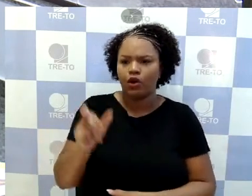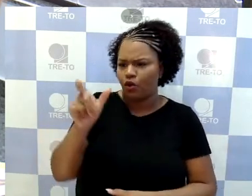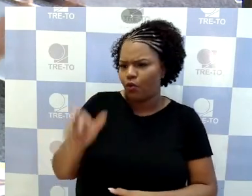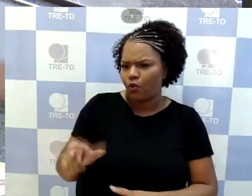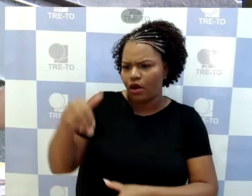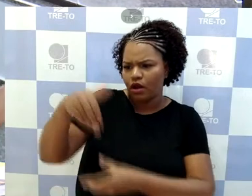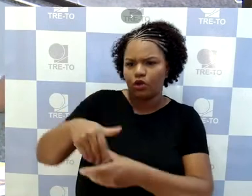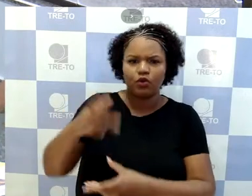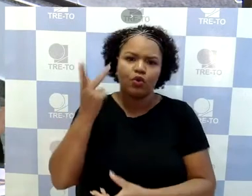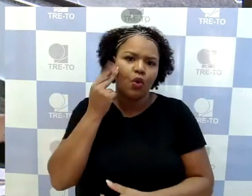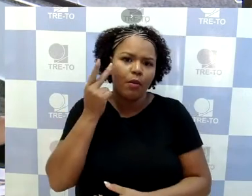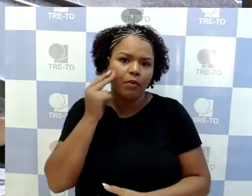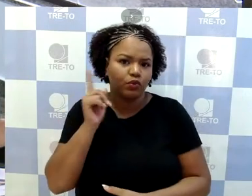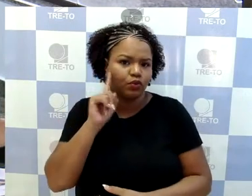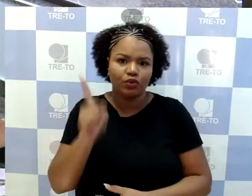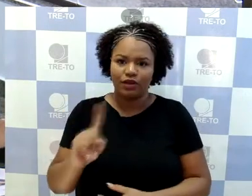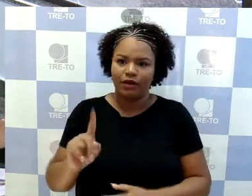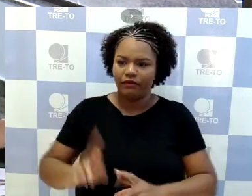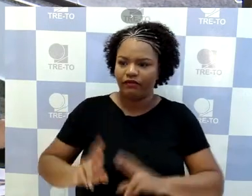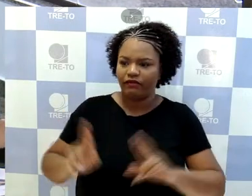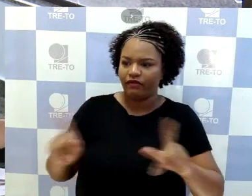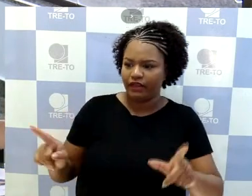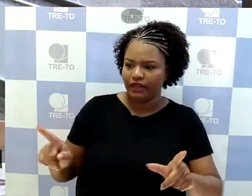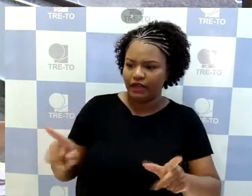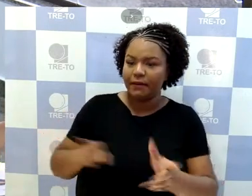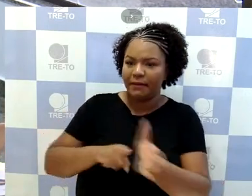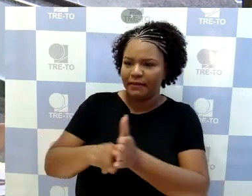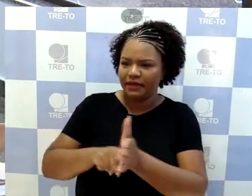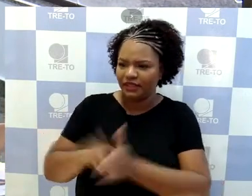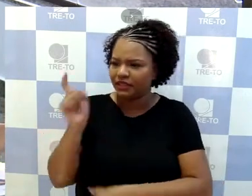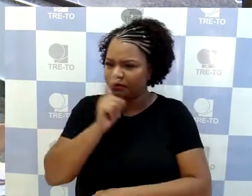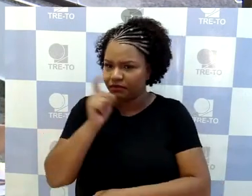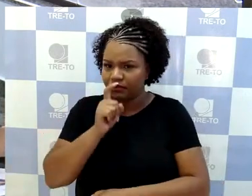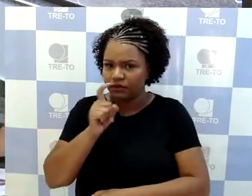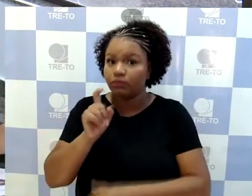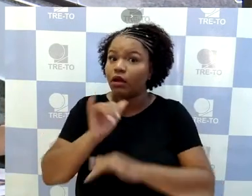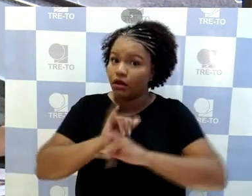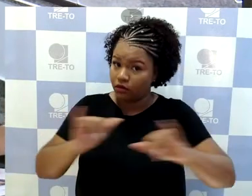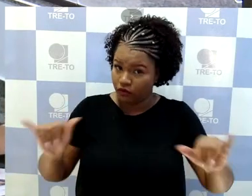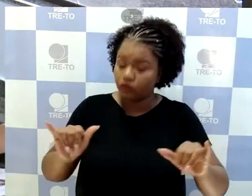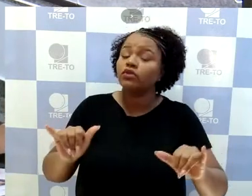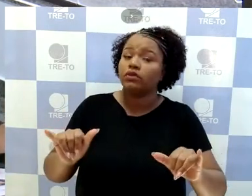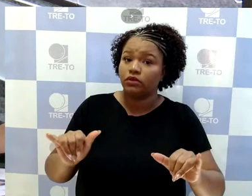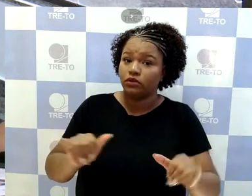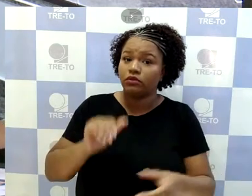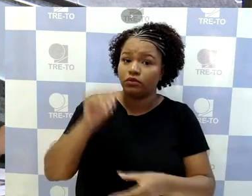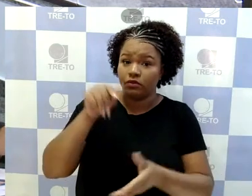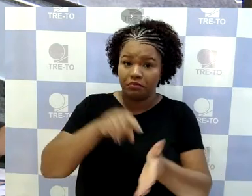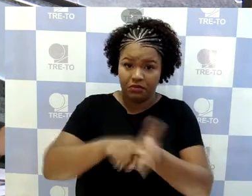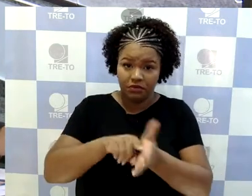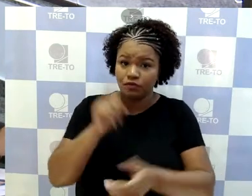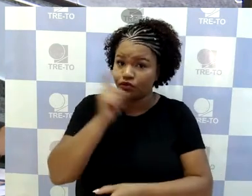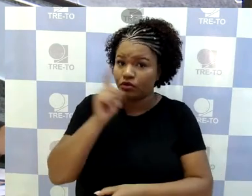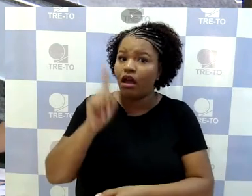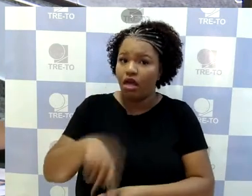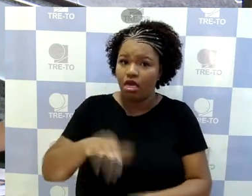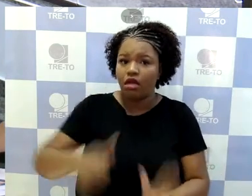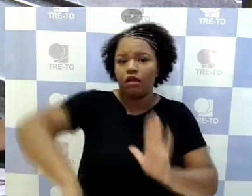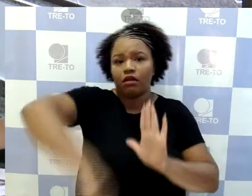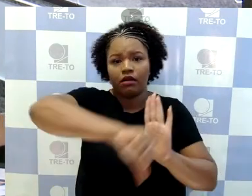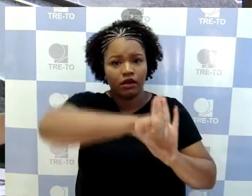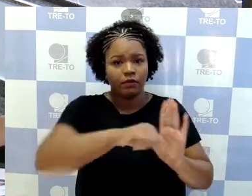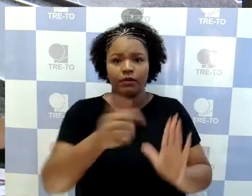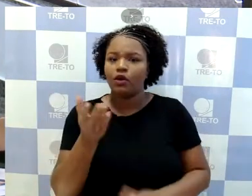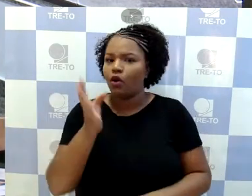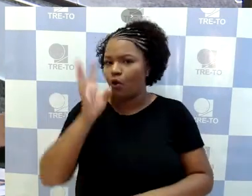pesquisa fraudulenta, que, inclusive, a divulgação de pesquisa fraudulenta é crime, que não conhece a diferença entre uma pesquisa fraudulenta e a